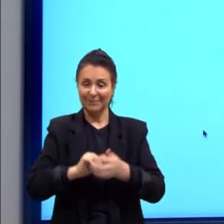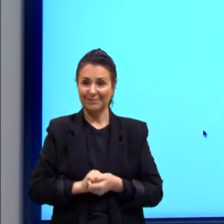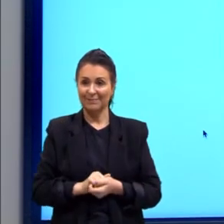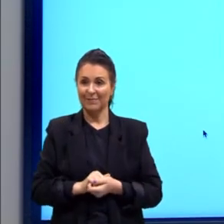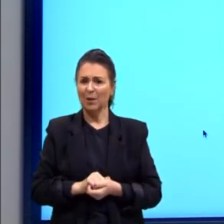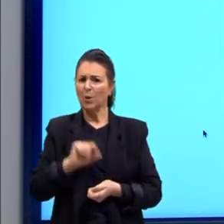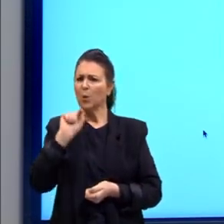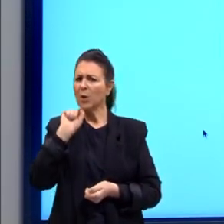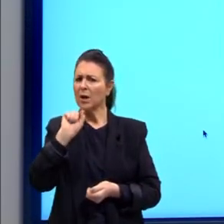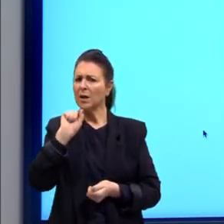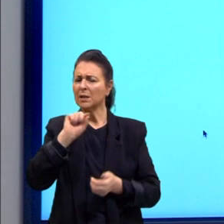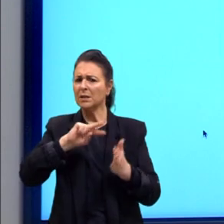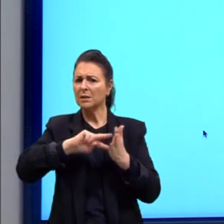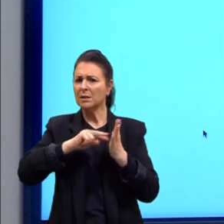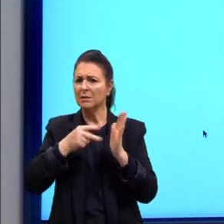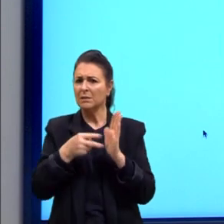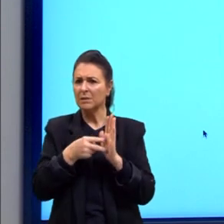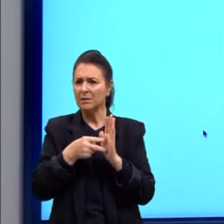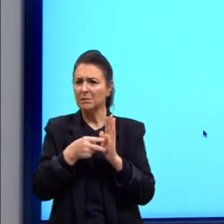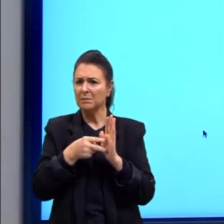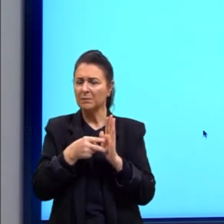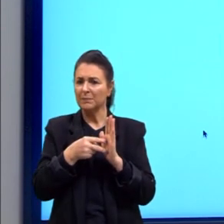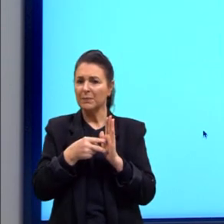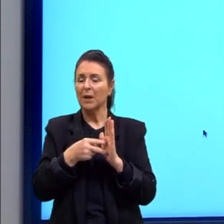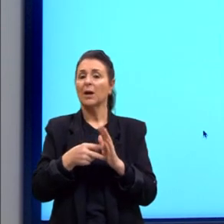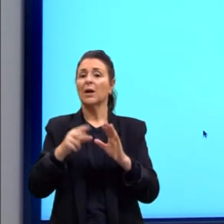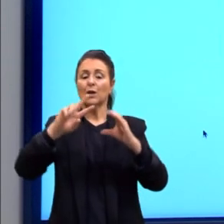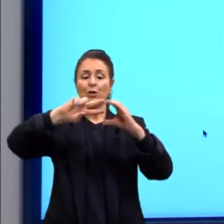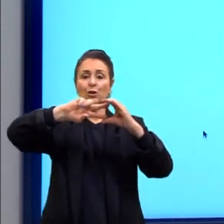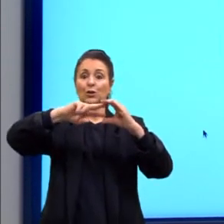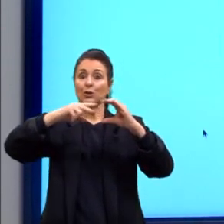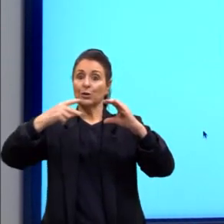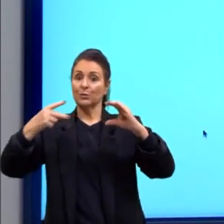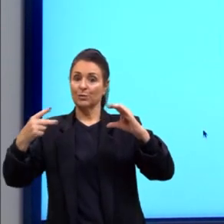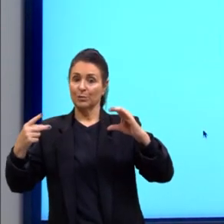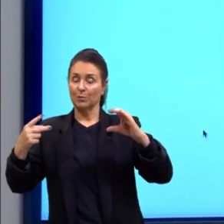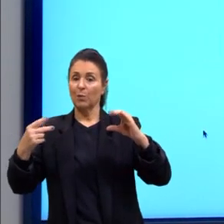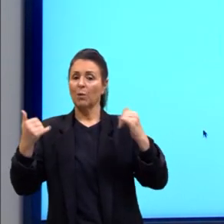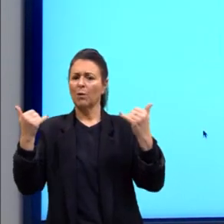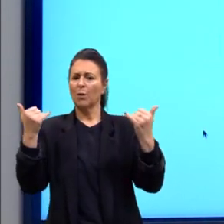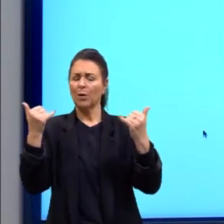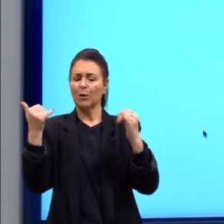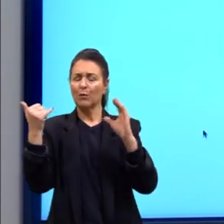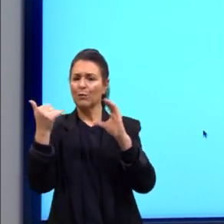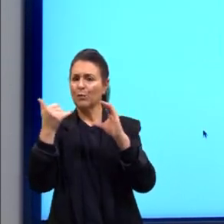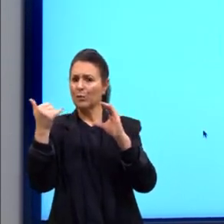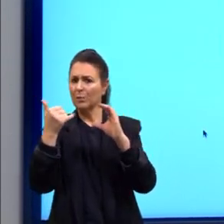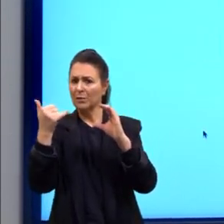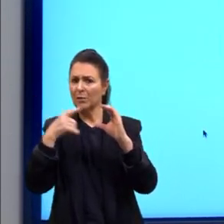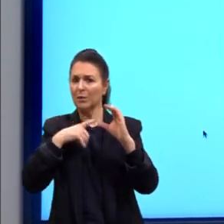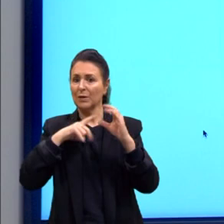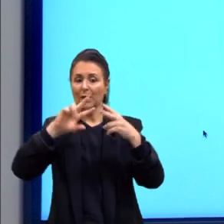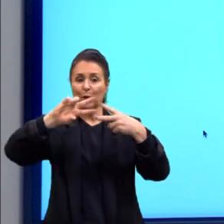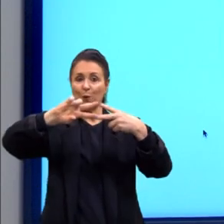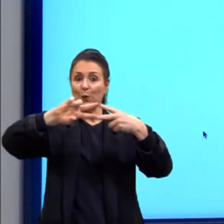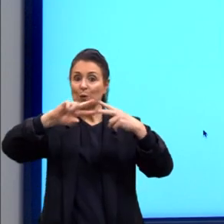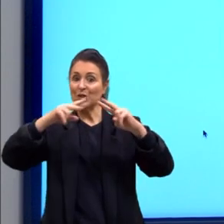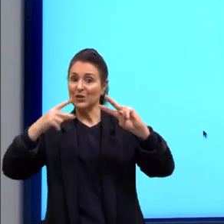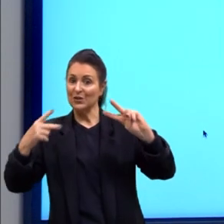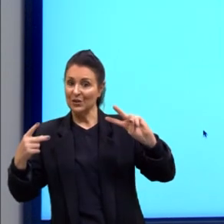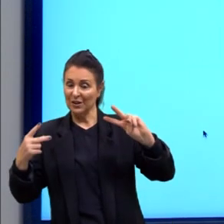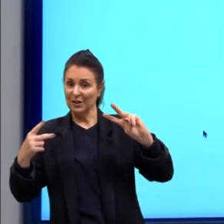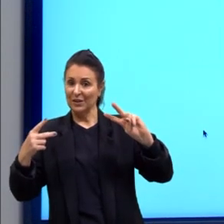o que é isso? O genótipo é a informação que está contida ali no gene, no DNA.